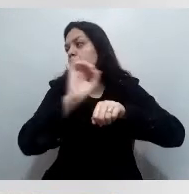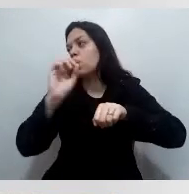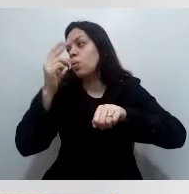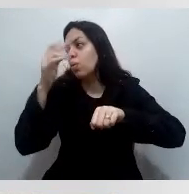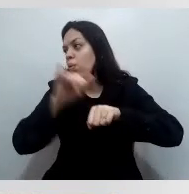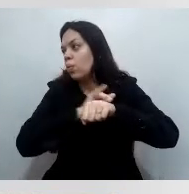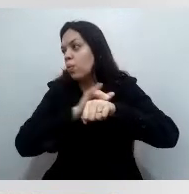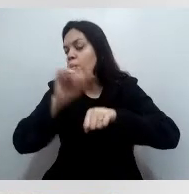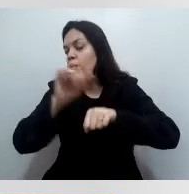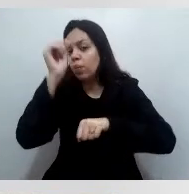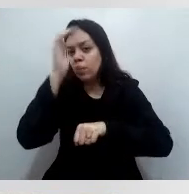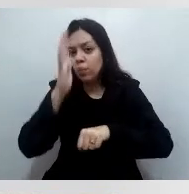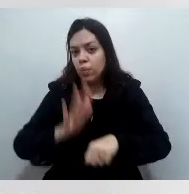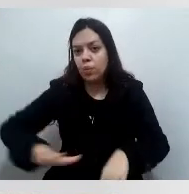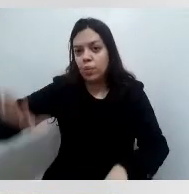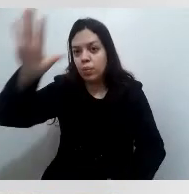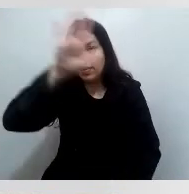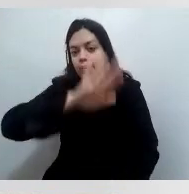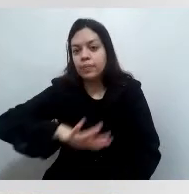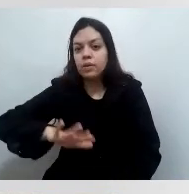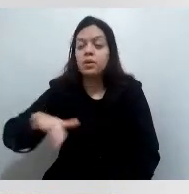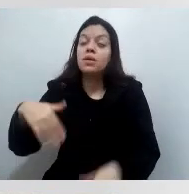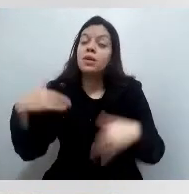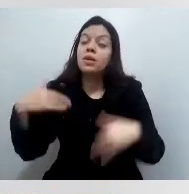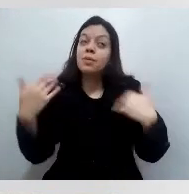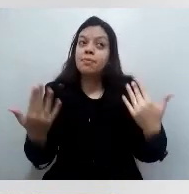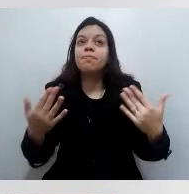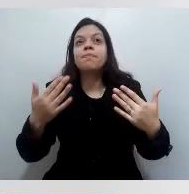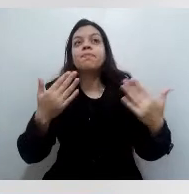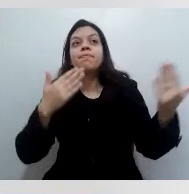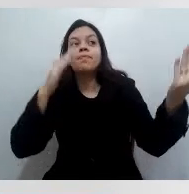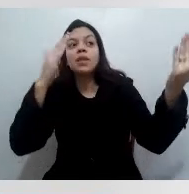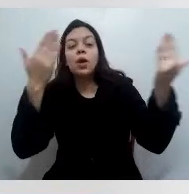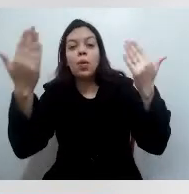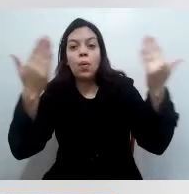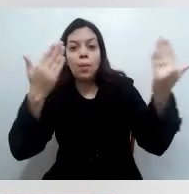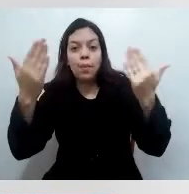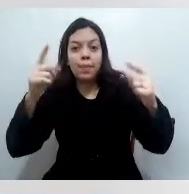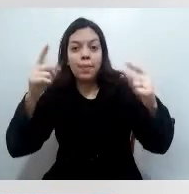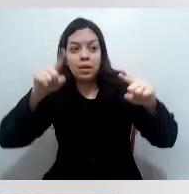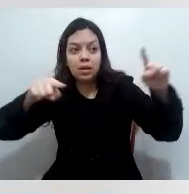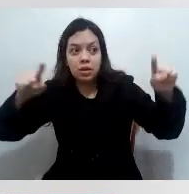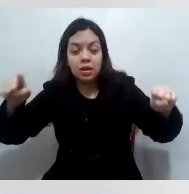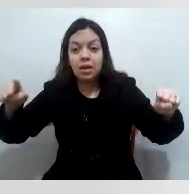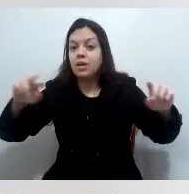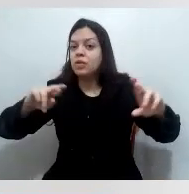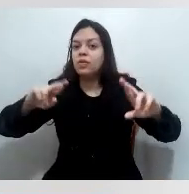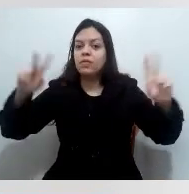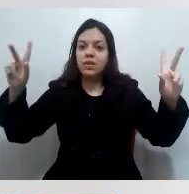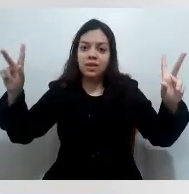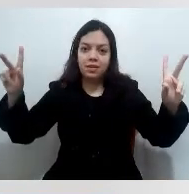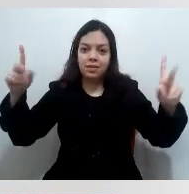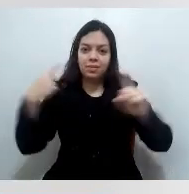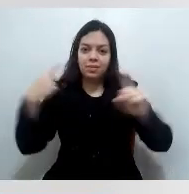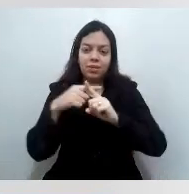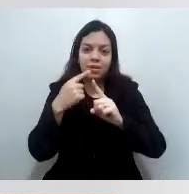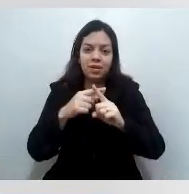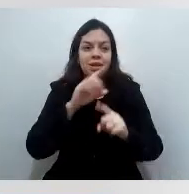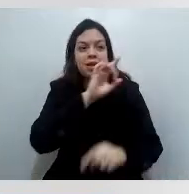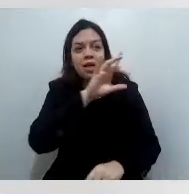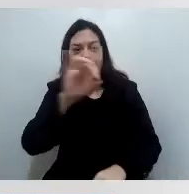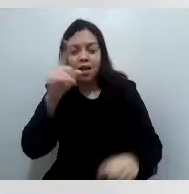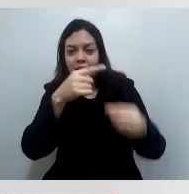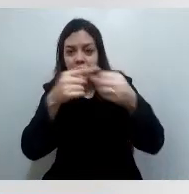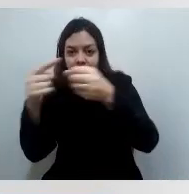estimativas são diferentes, né? Cada município tem um quantitativo estimado para